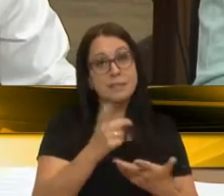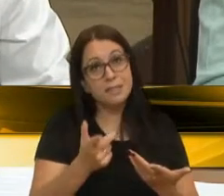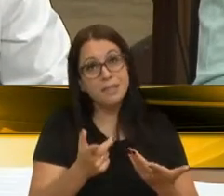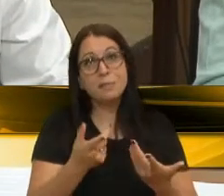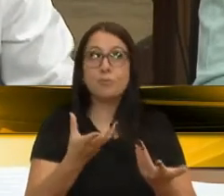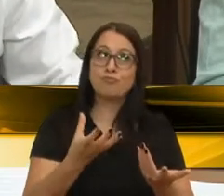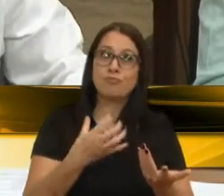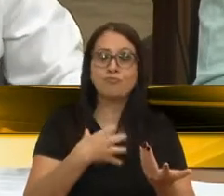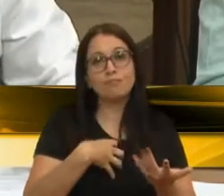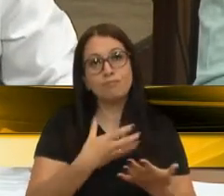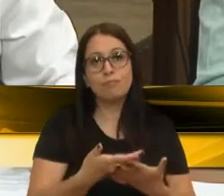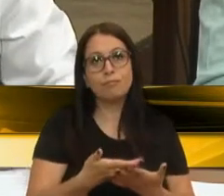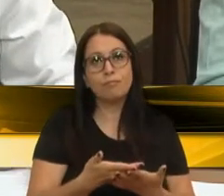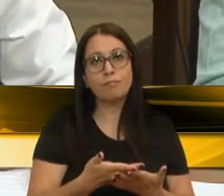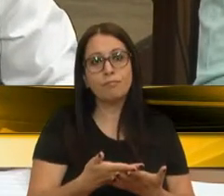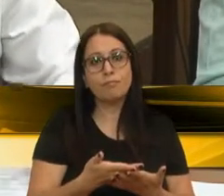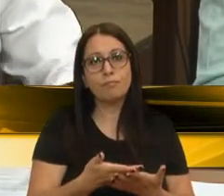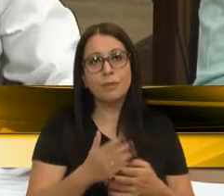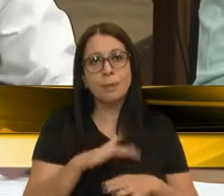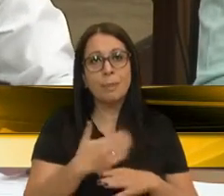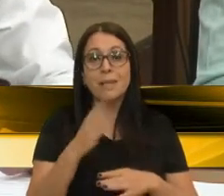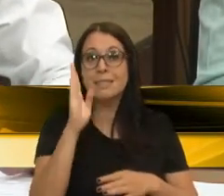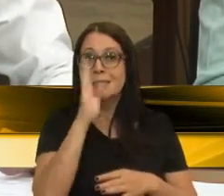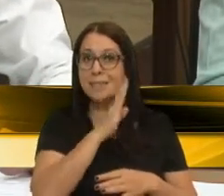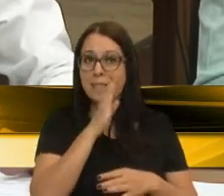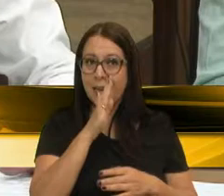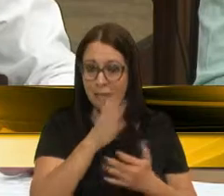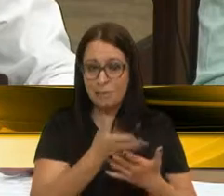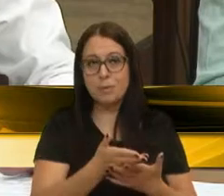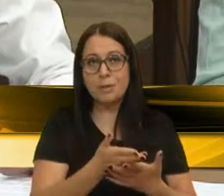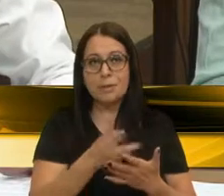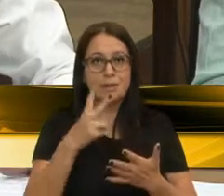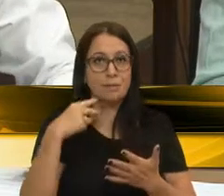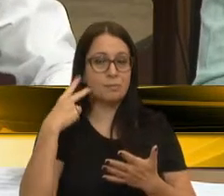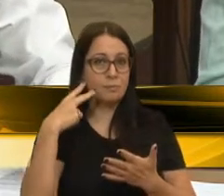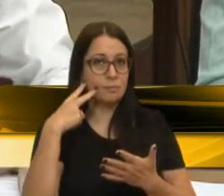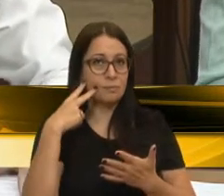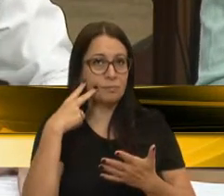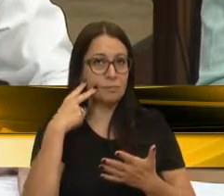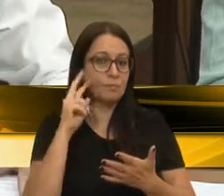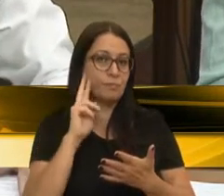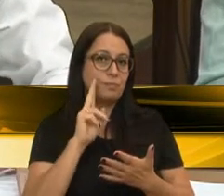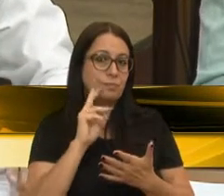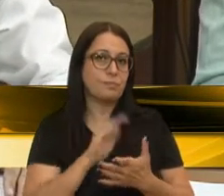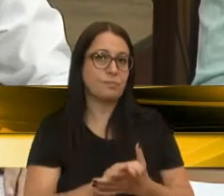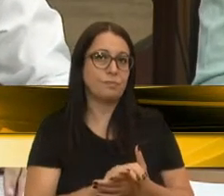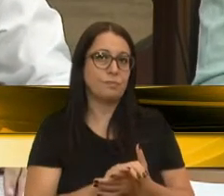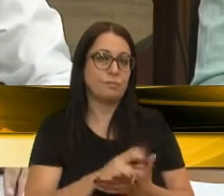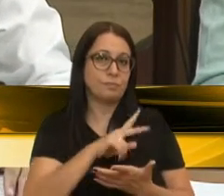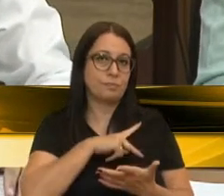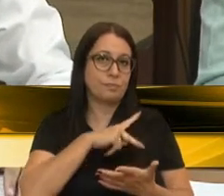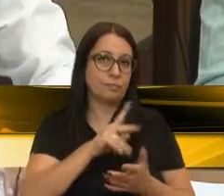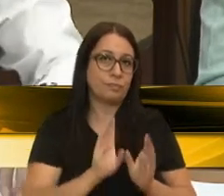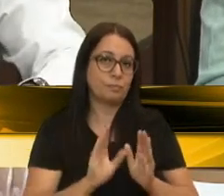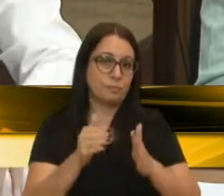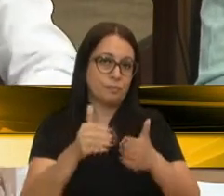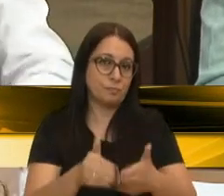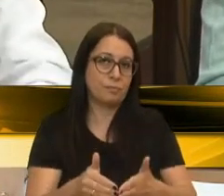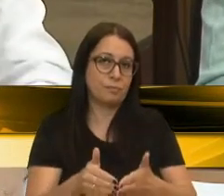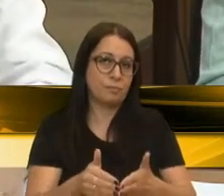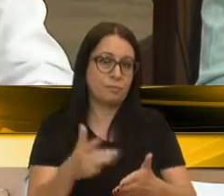de uma forma mais rápida. Vereador Renato Oliveira, como presidente da Comissão